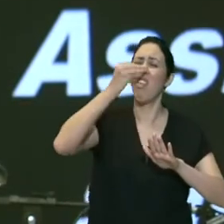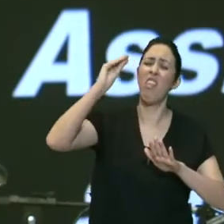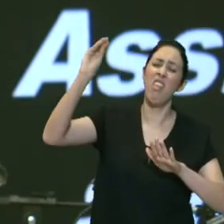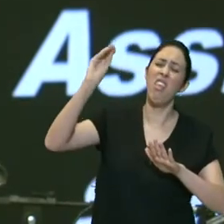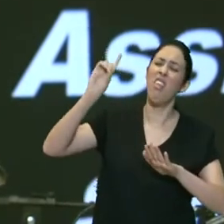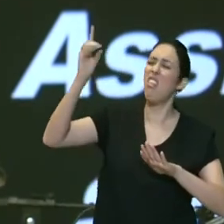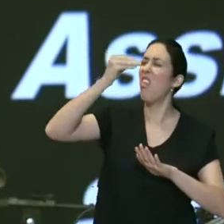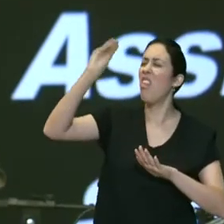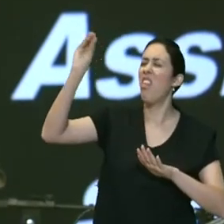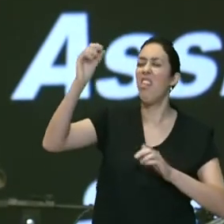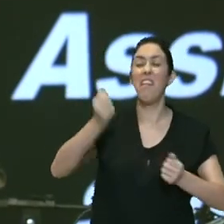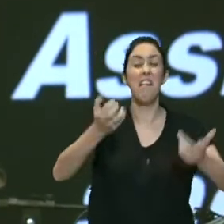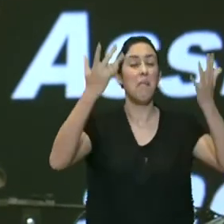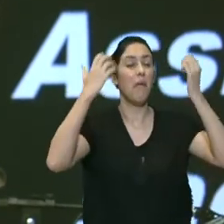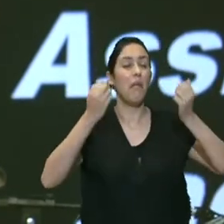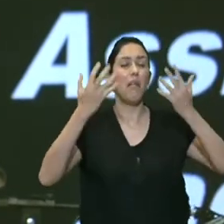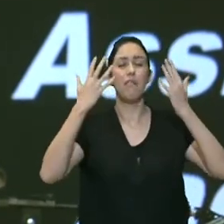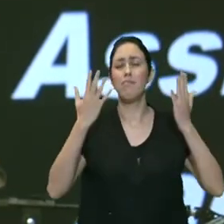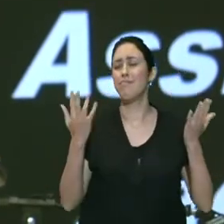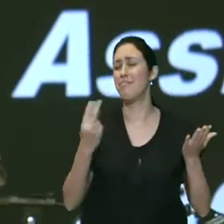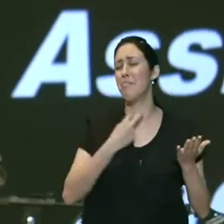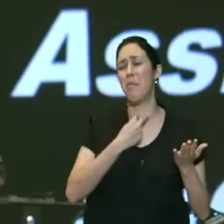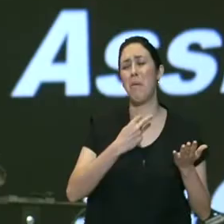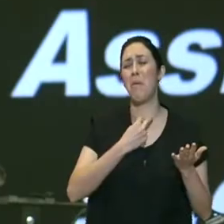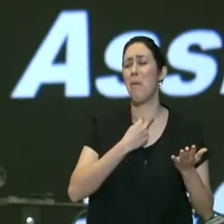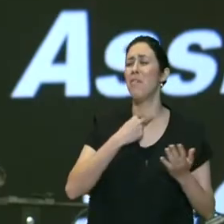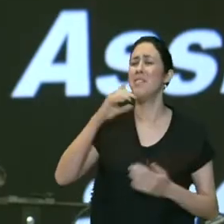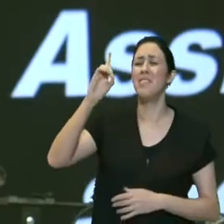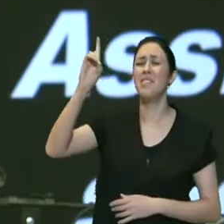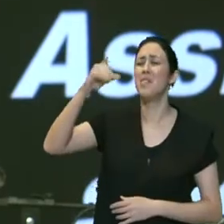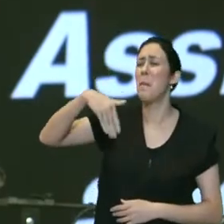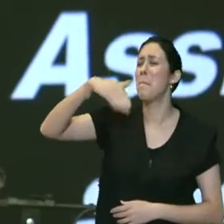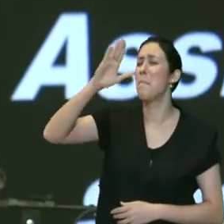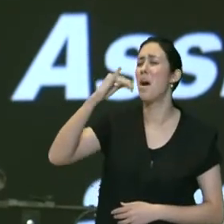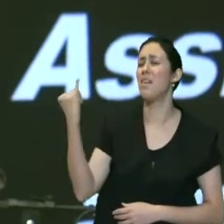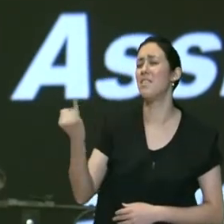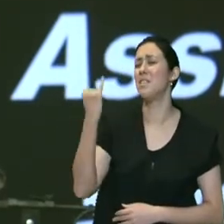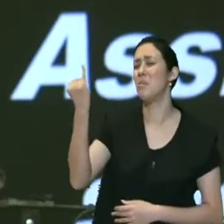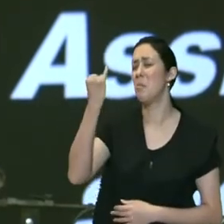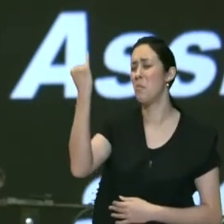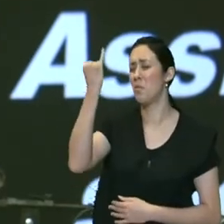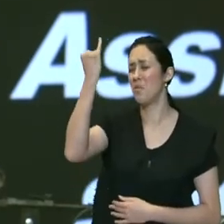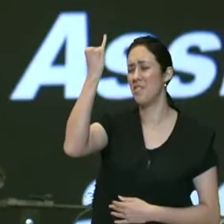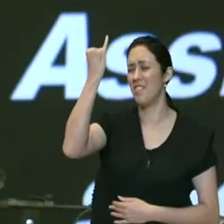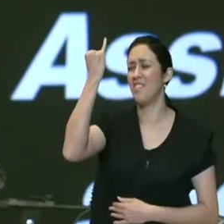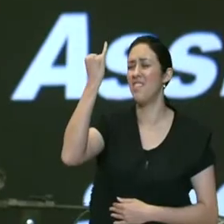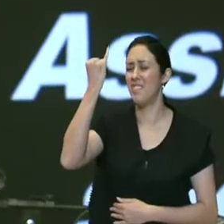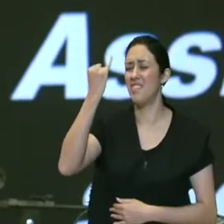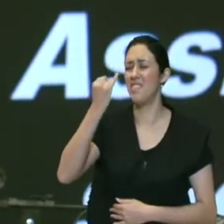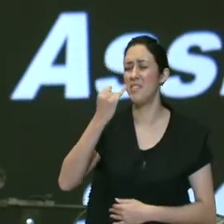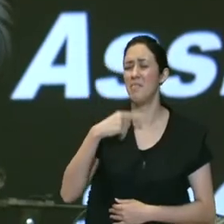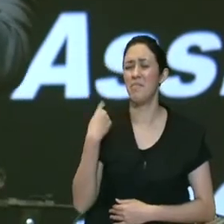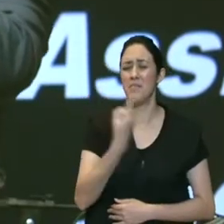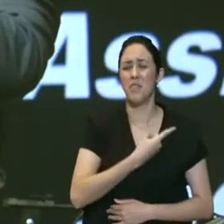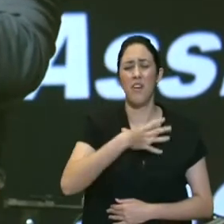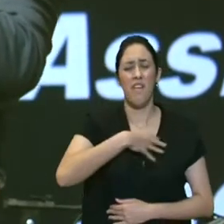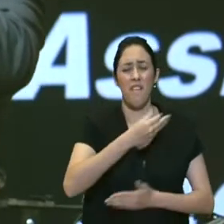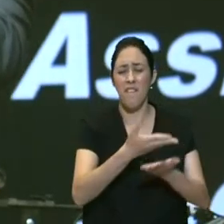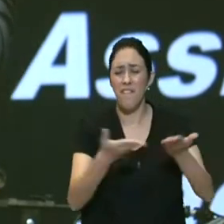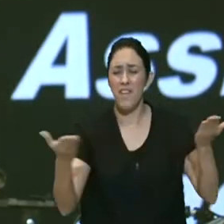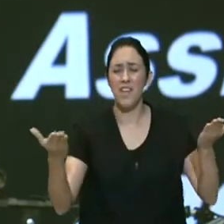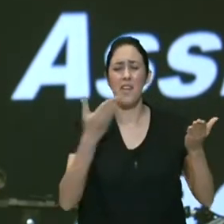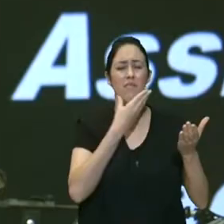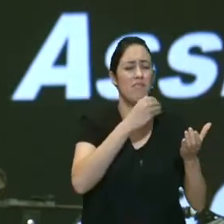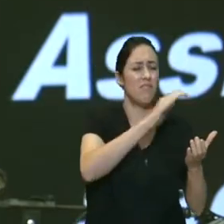importante em nome de Jesus consagramos aqui filhos consagramos aqui cônjuges consagramos